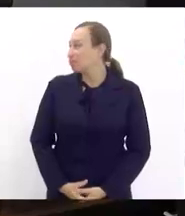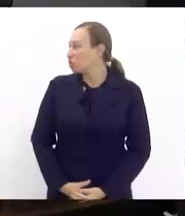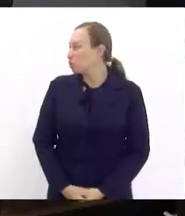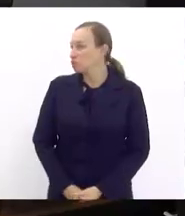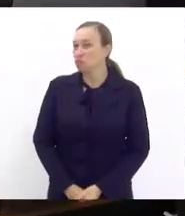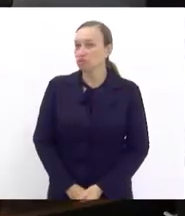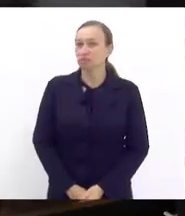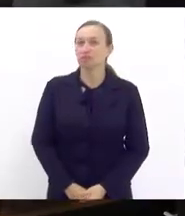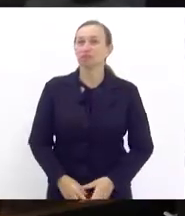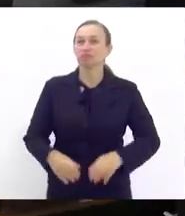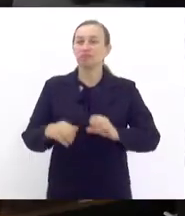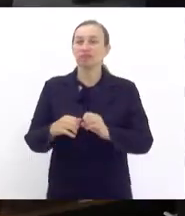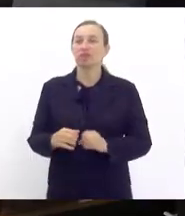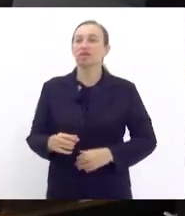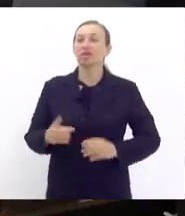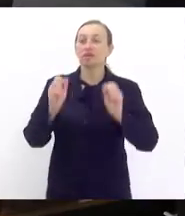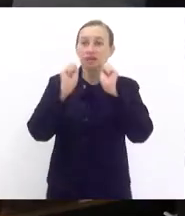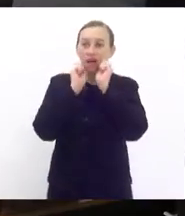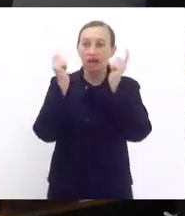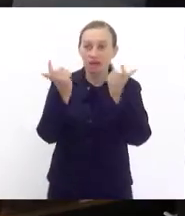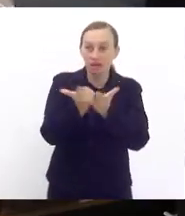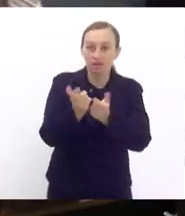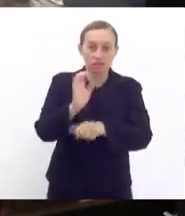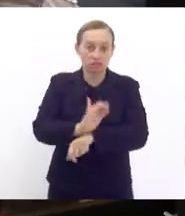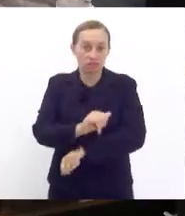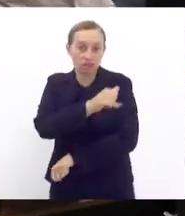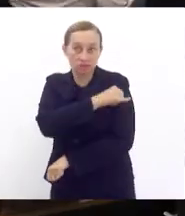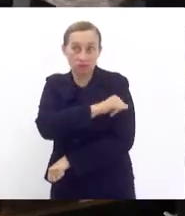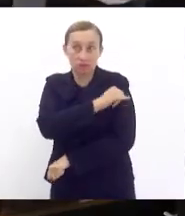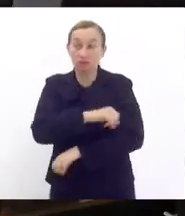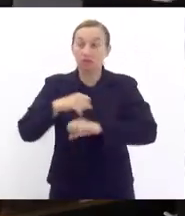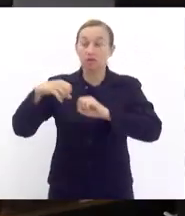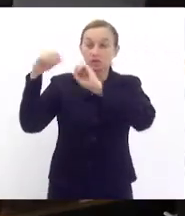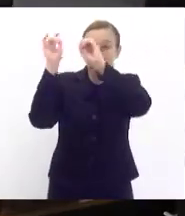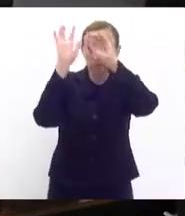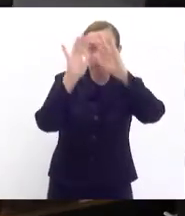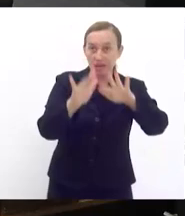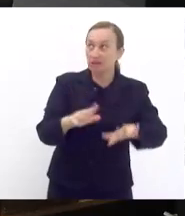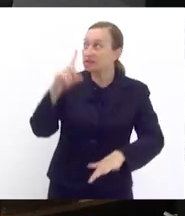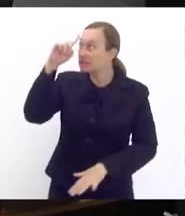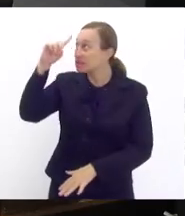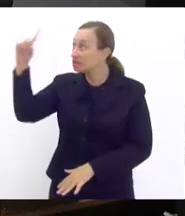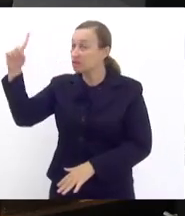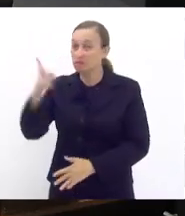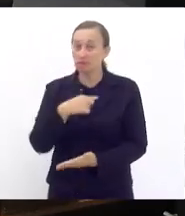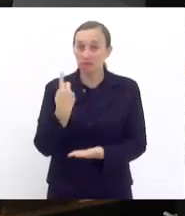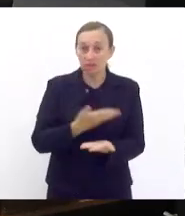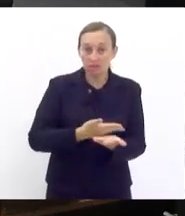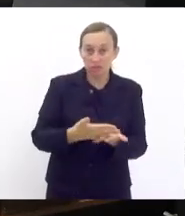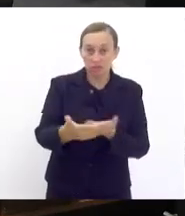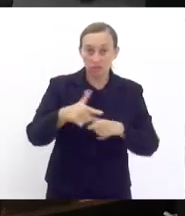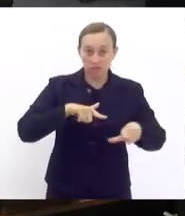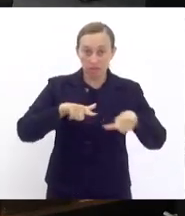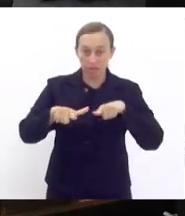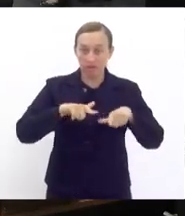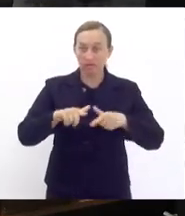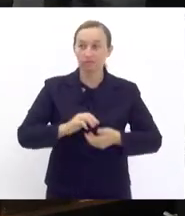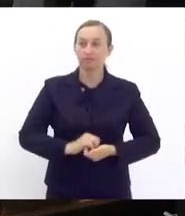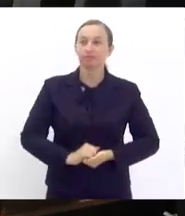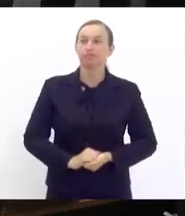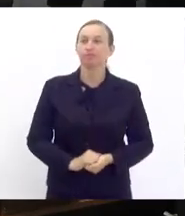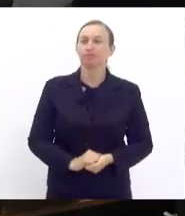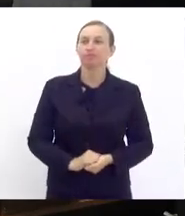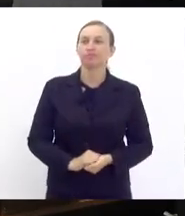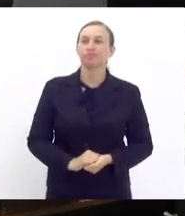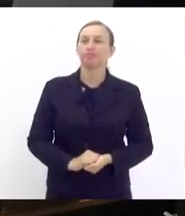Assembleia Legislativa do Estado do Rio de Janeiro Havendo número legal e sob a proteção de Deus, iniciamos os nossos trabalhos